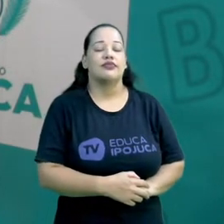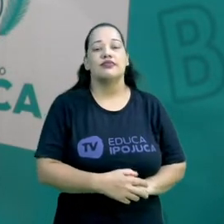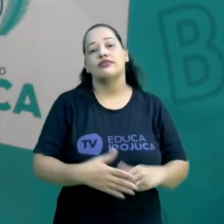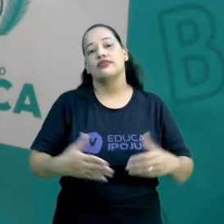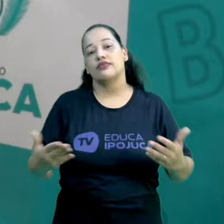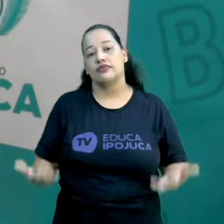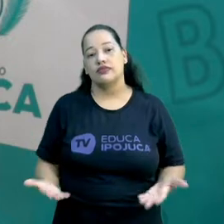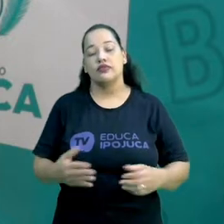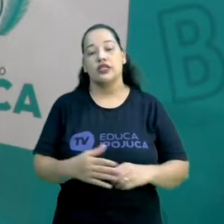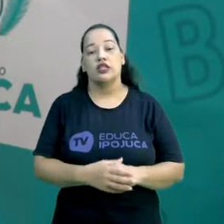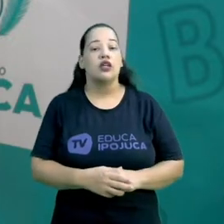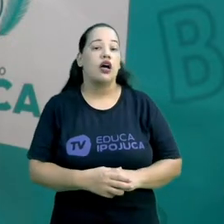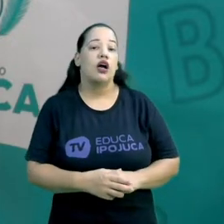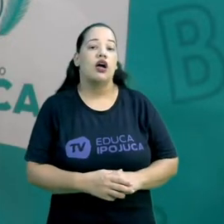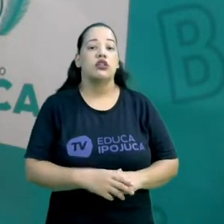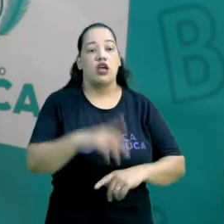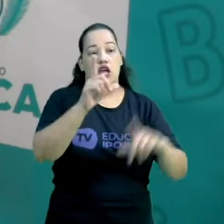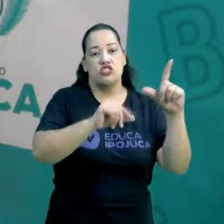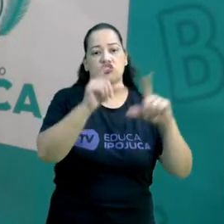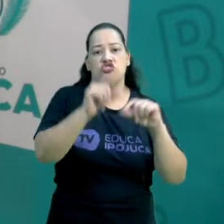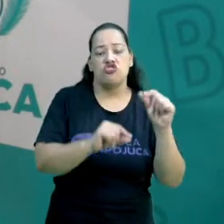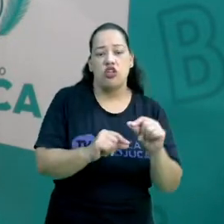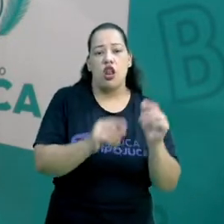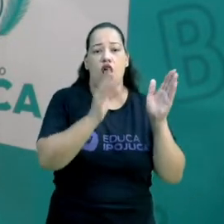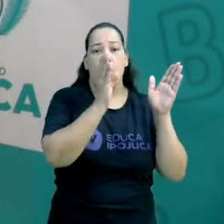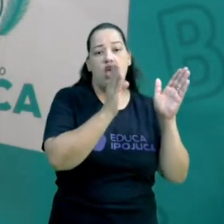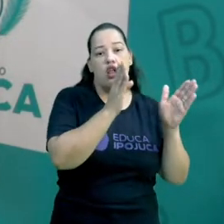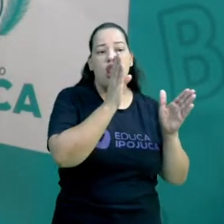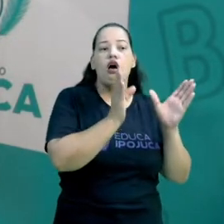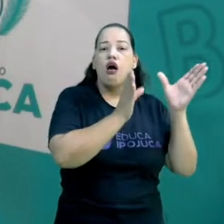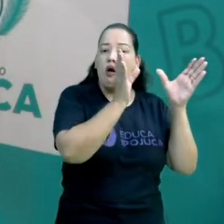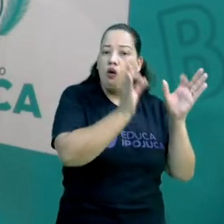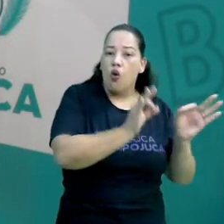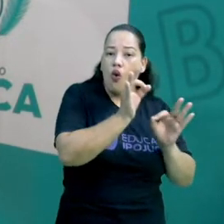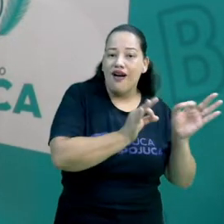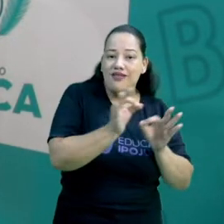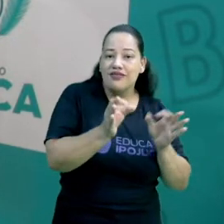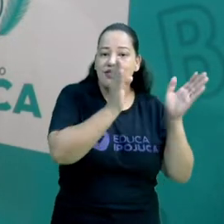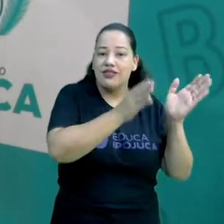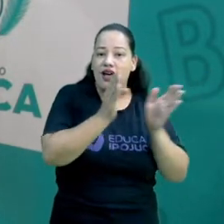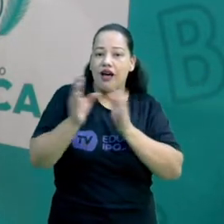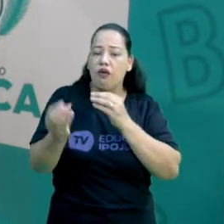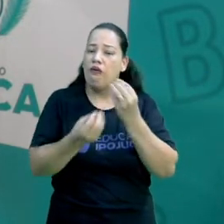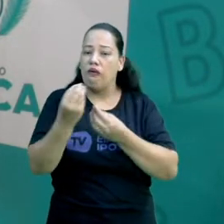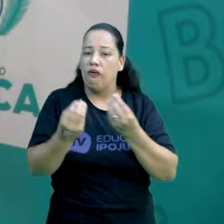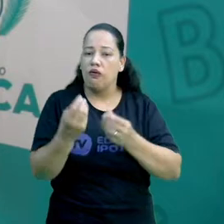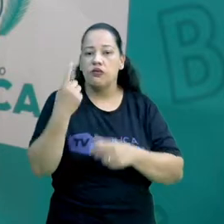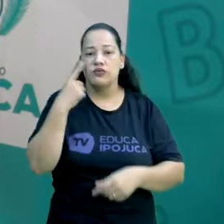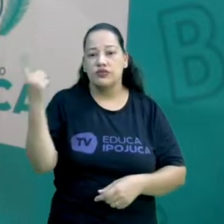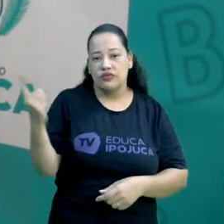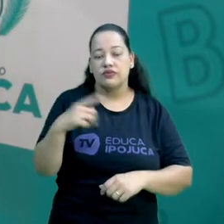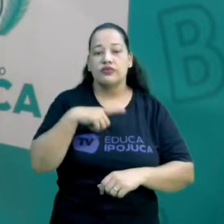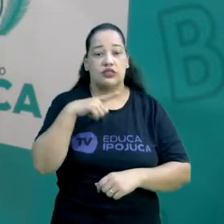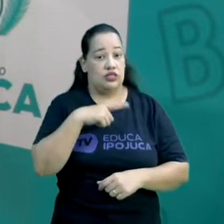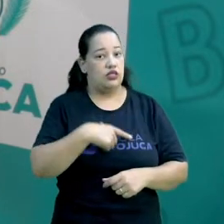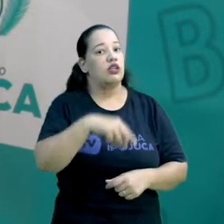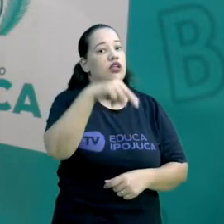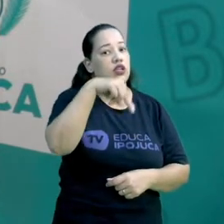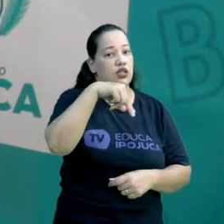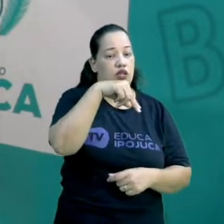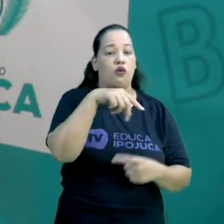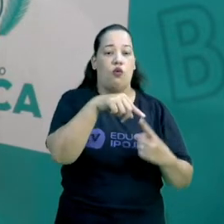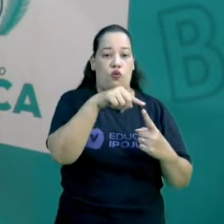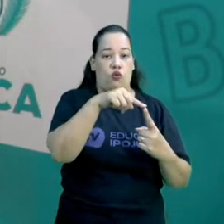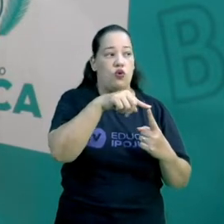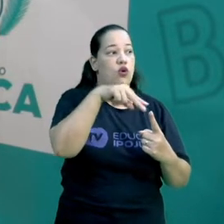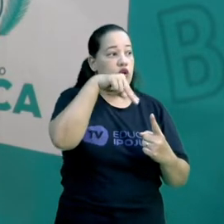Então, a classificação das estrelas. Como é que eu posso classificar as estrelas? Nebulosa, o